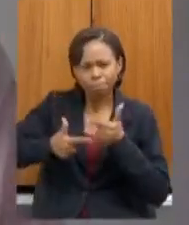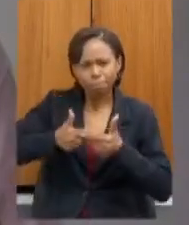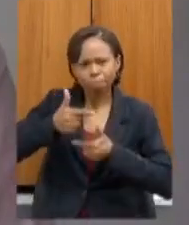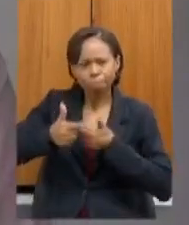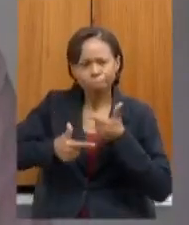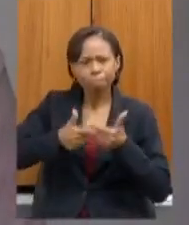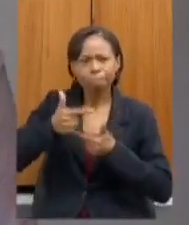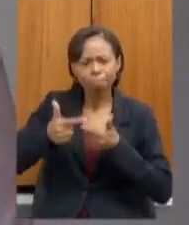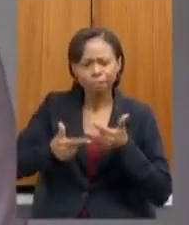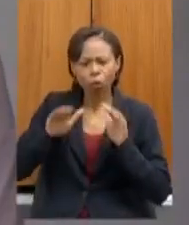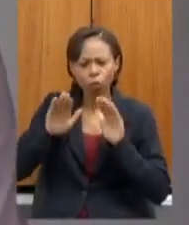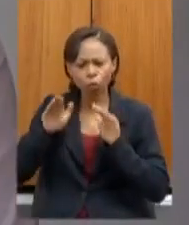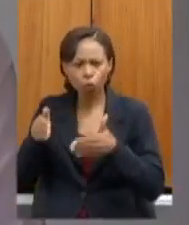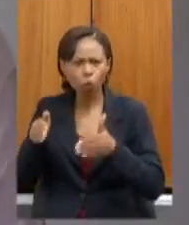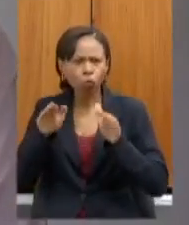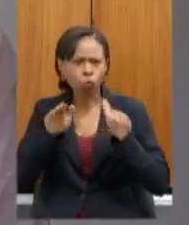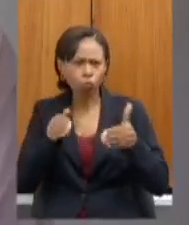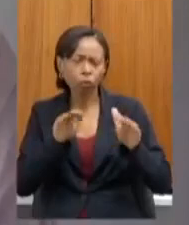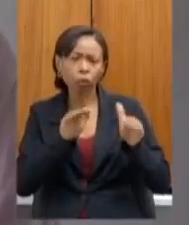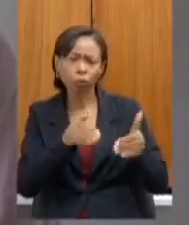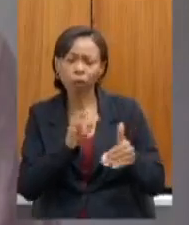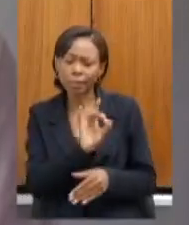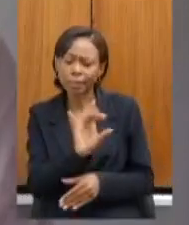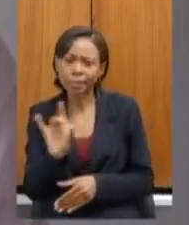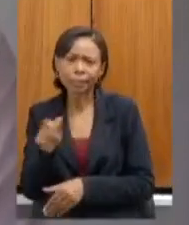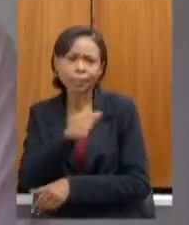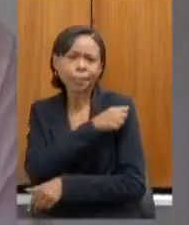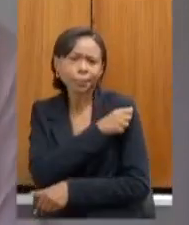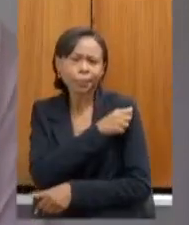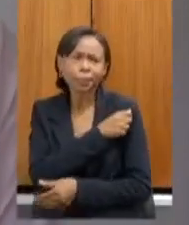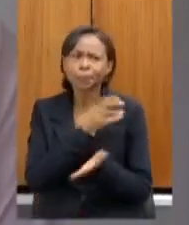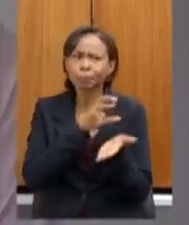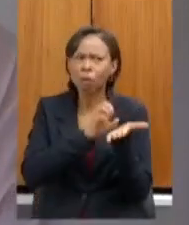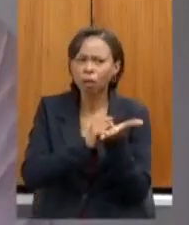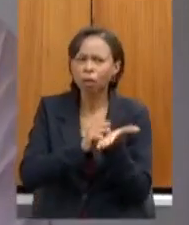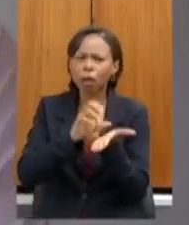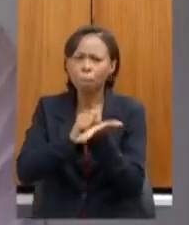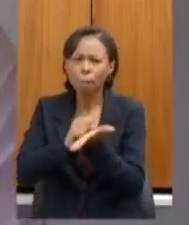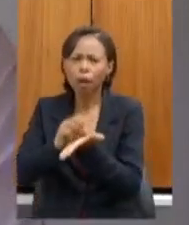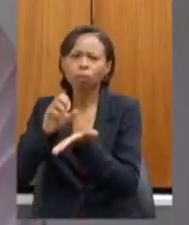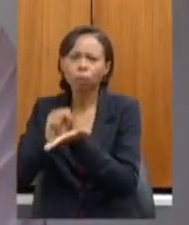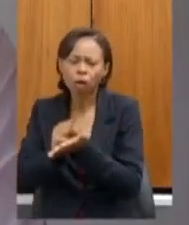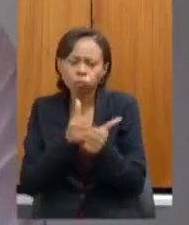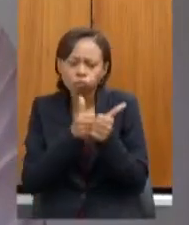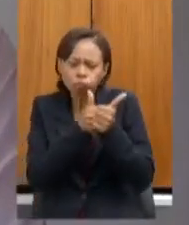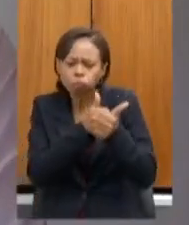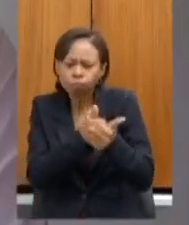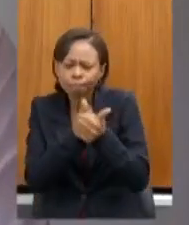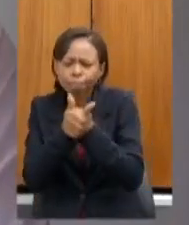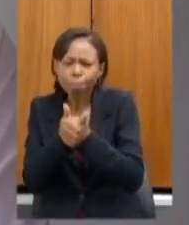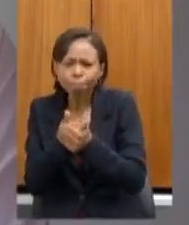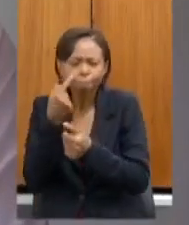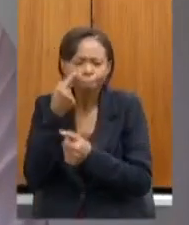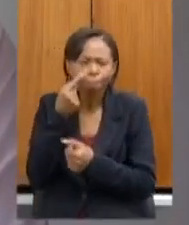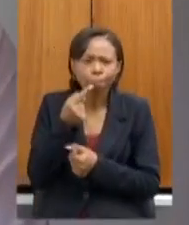essa base o trabalho de aluno por aluno matrícula por matrícula nos dá a segurança de que